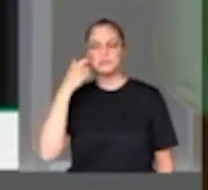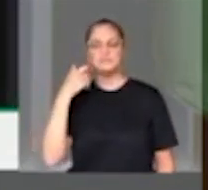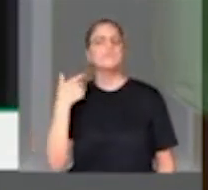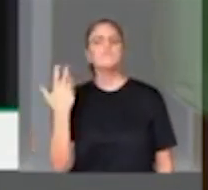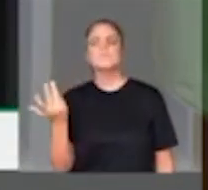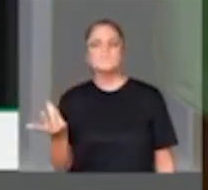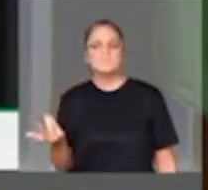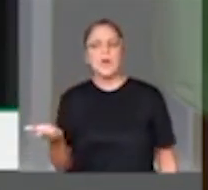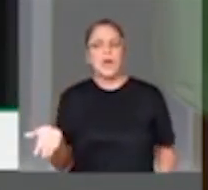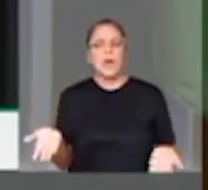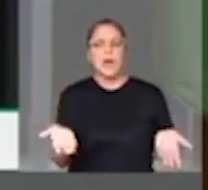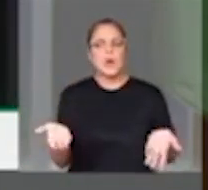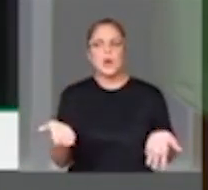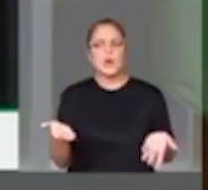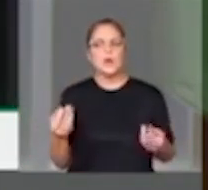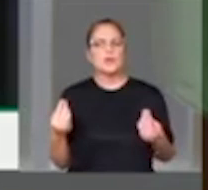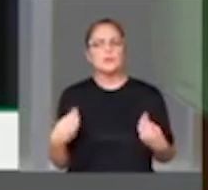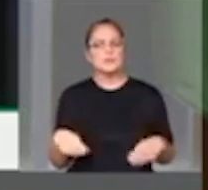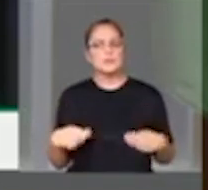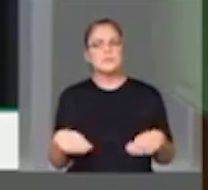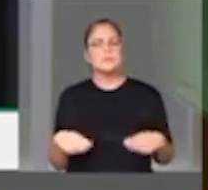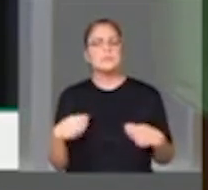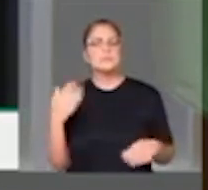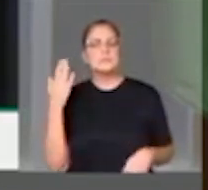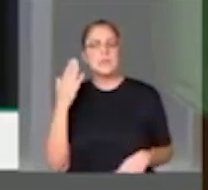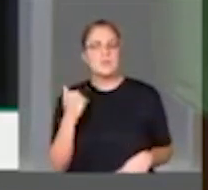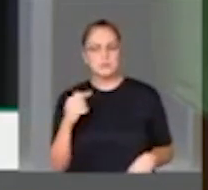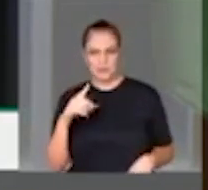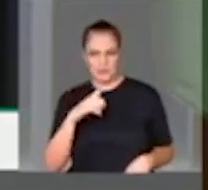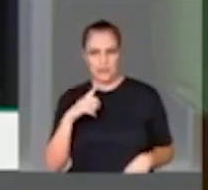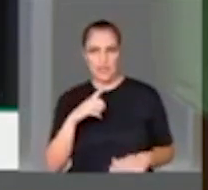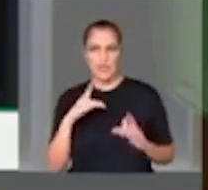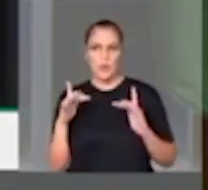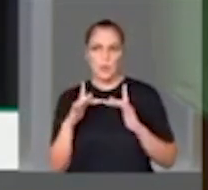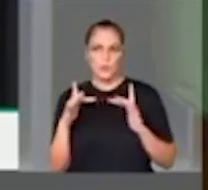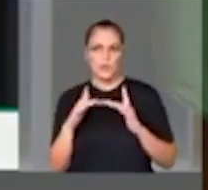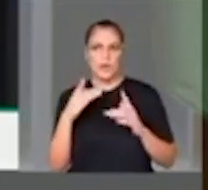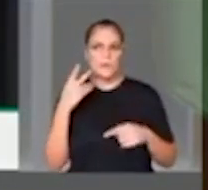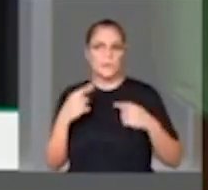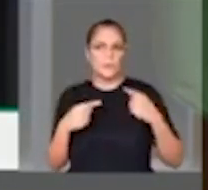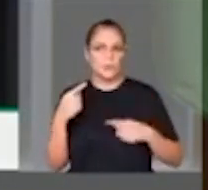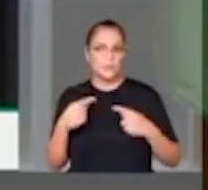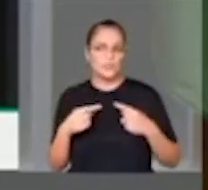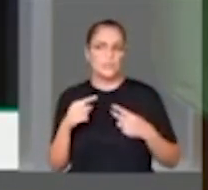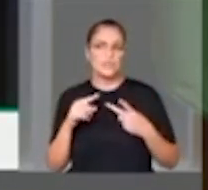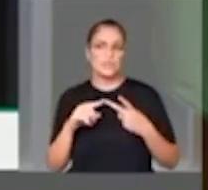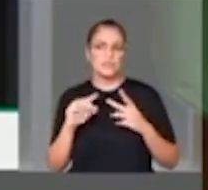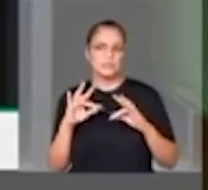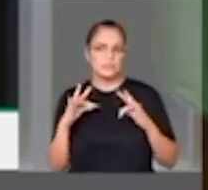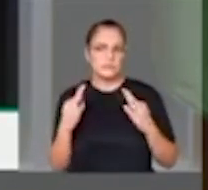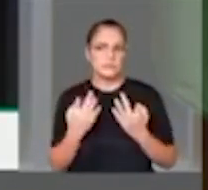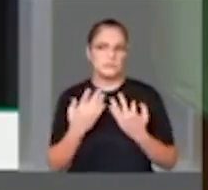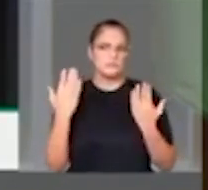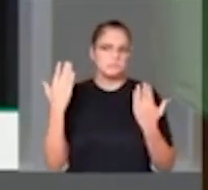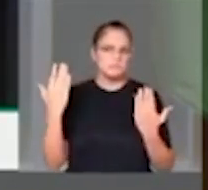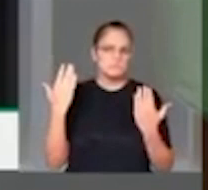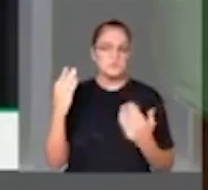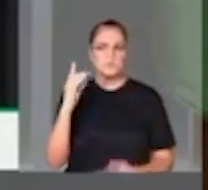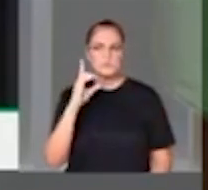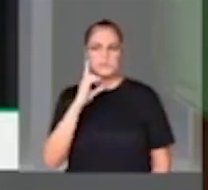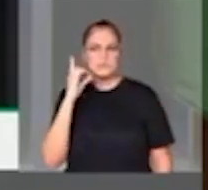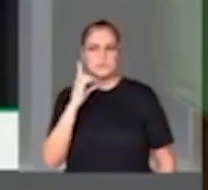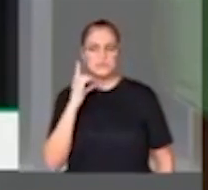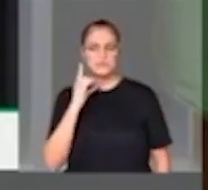ligação política, algum tipo de ligação familiar, alguma suspeita que paira sobre o senador Flávio Bolsonaro,